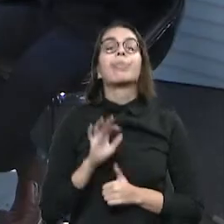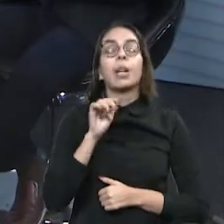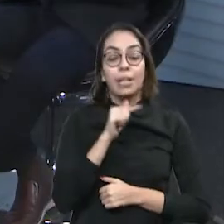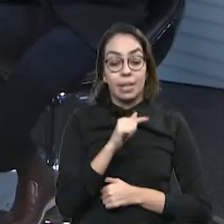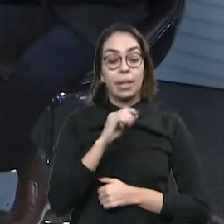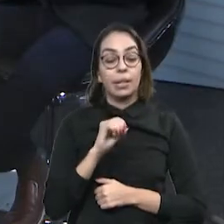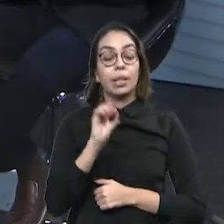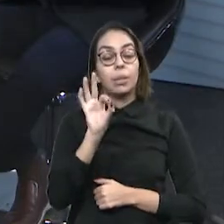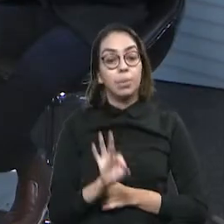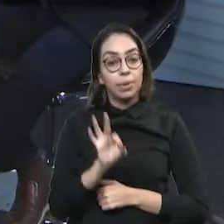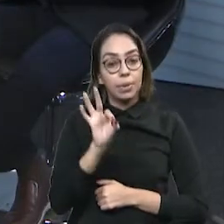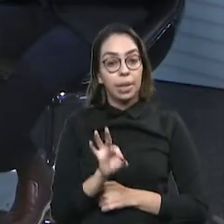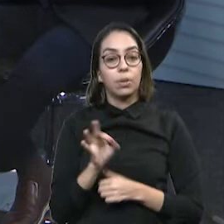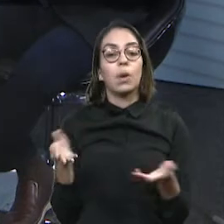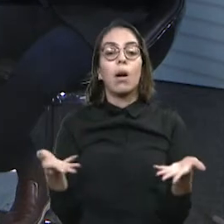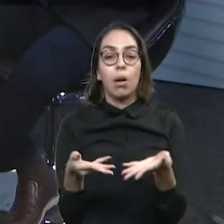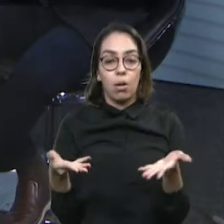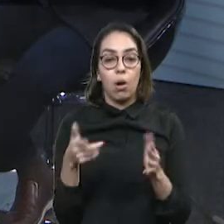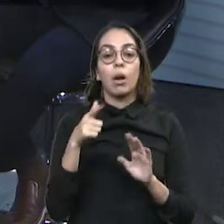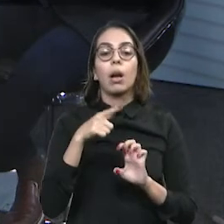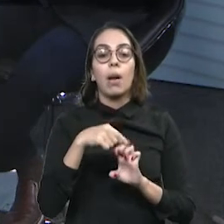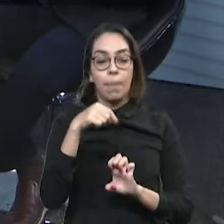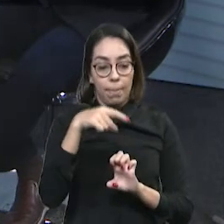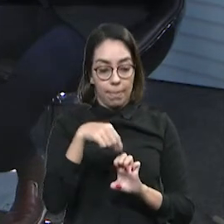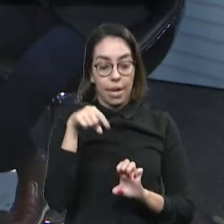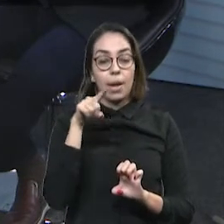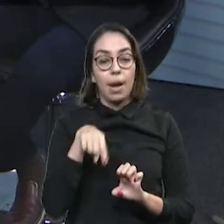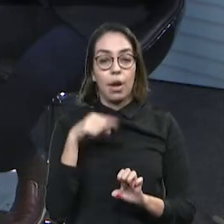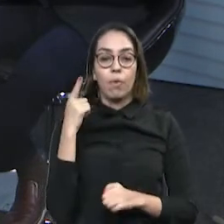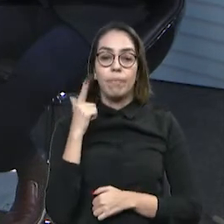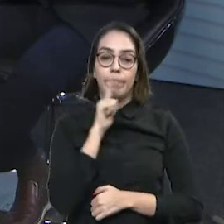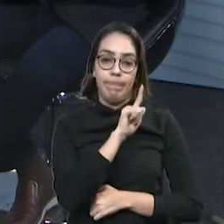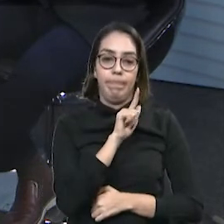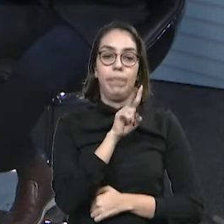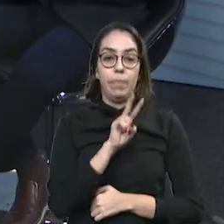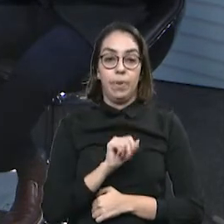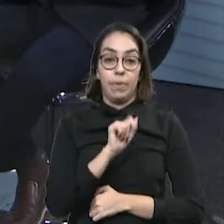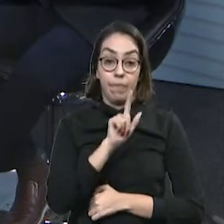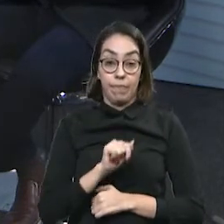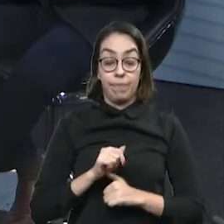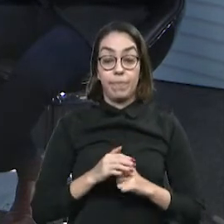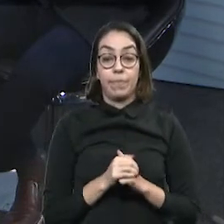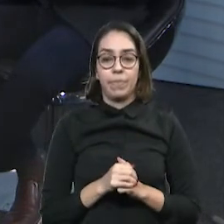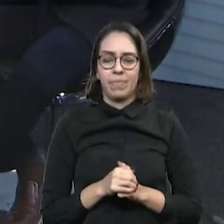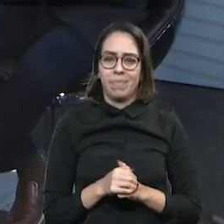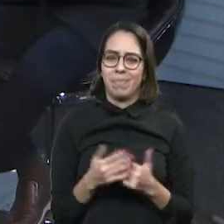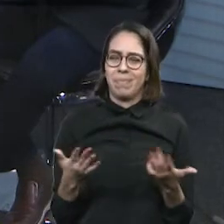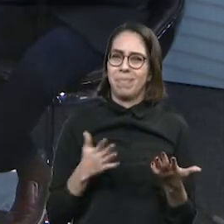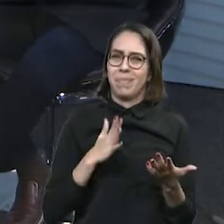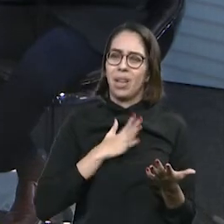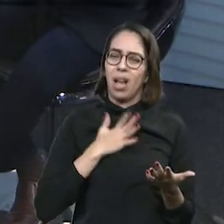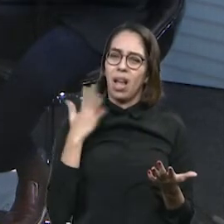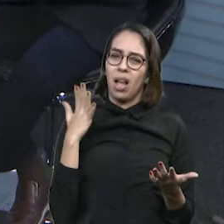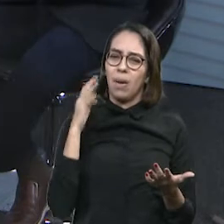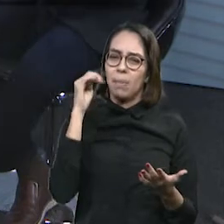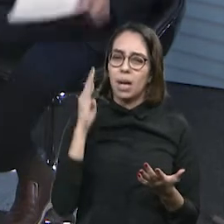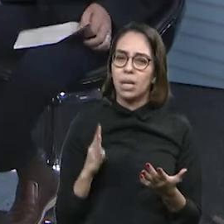empresários. Então, se nós temos esse dado, é absurdo que você tenha no Brasil uma visão de asfixiar